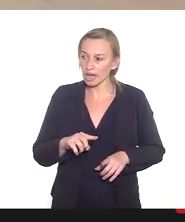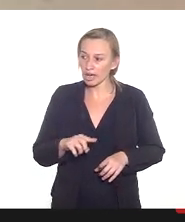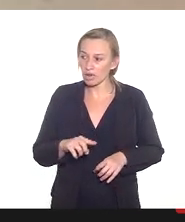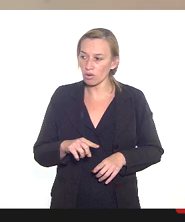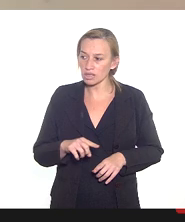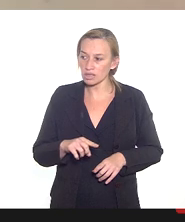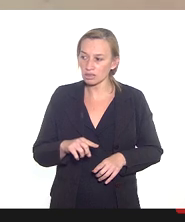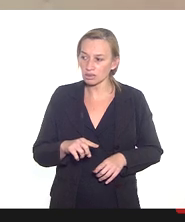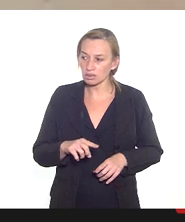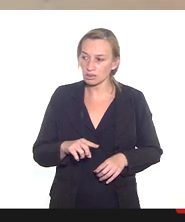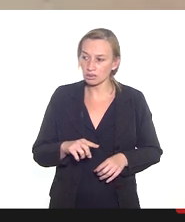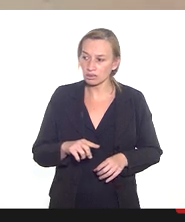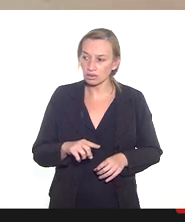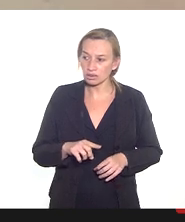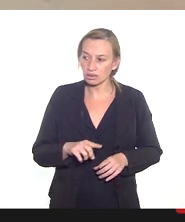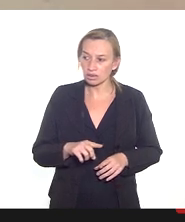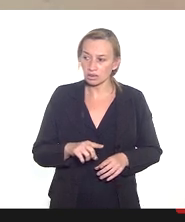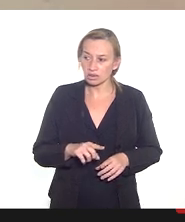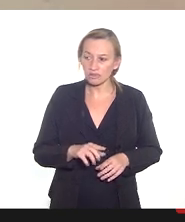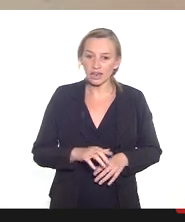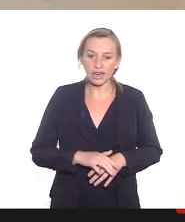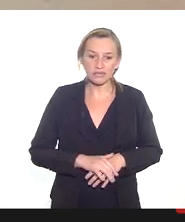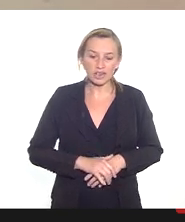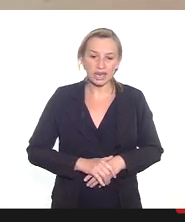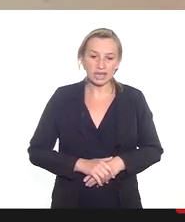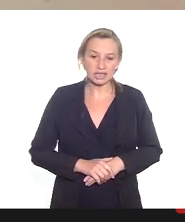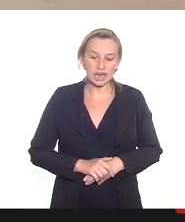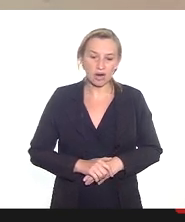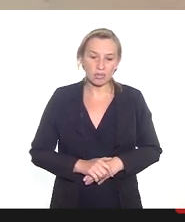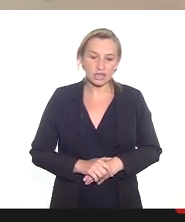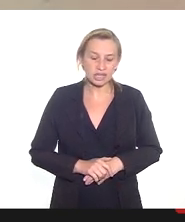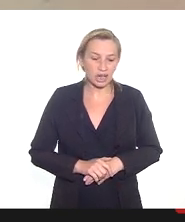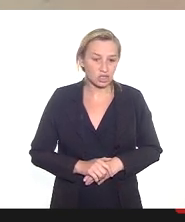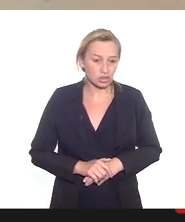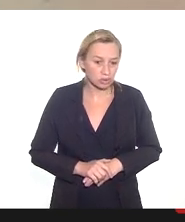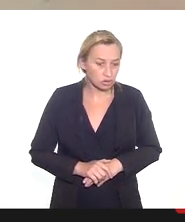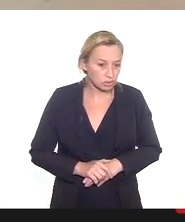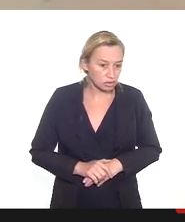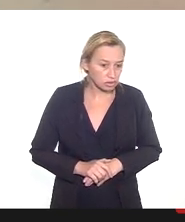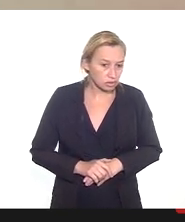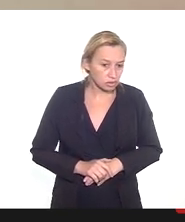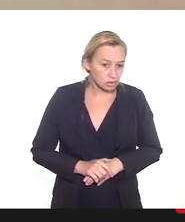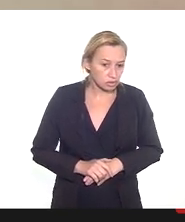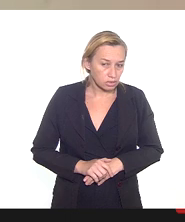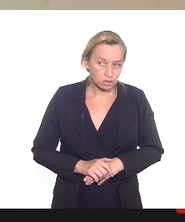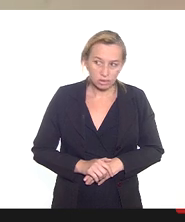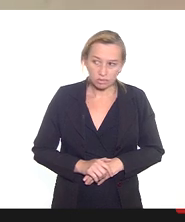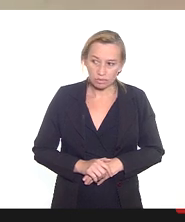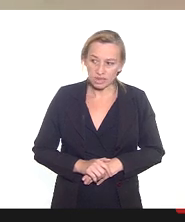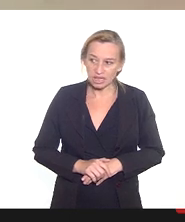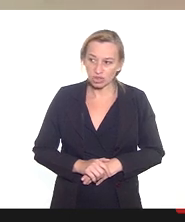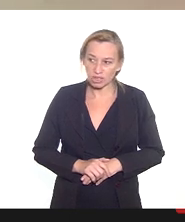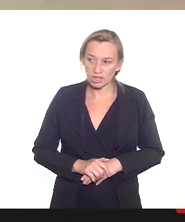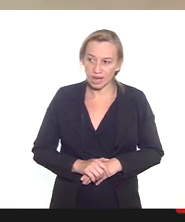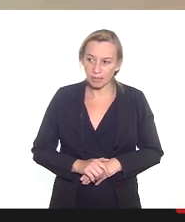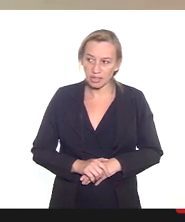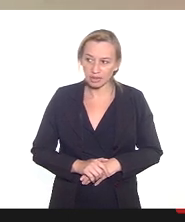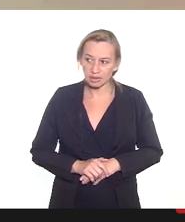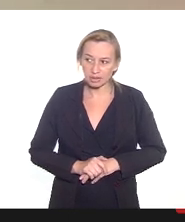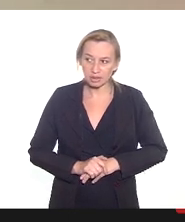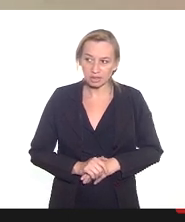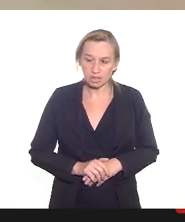nós fizemos uma consulta que a nossa gerência fez a consulta ao ministério não vimos nenhum problema de melhorar o texto